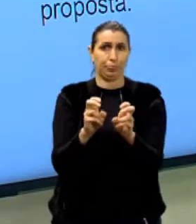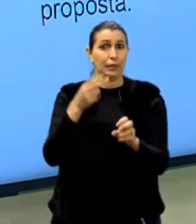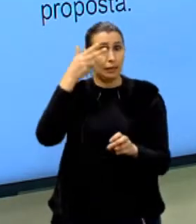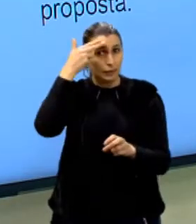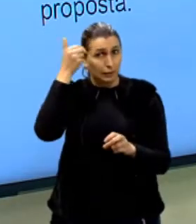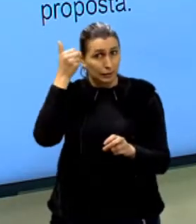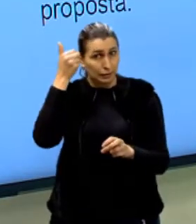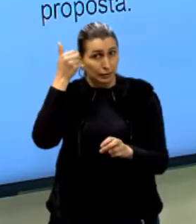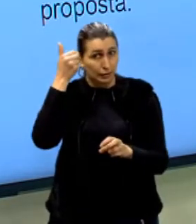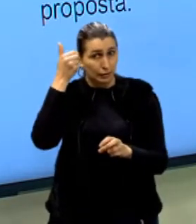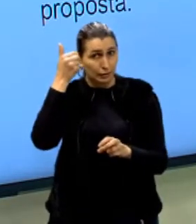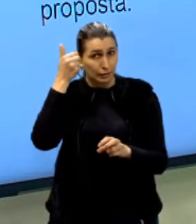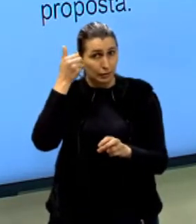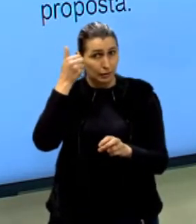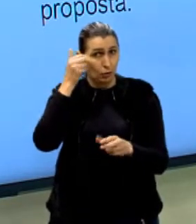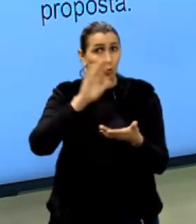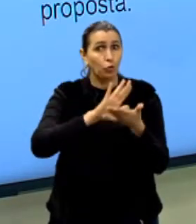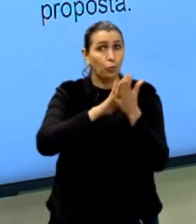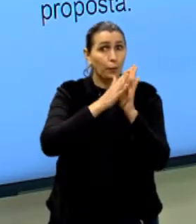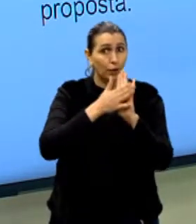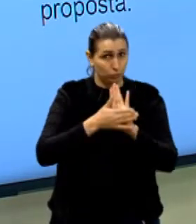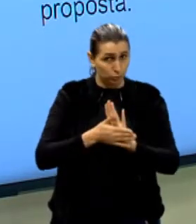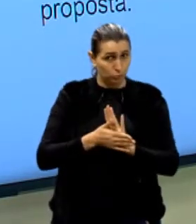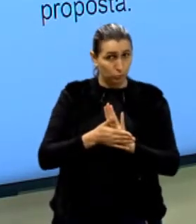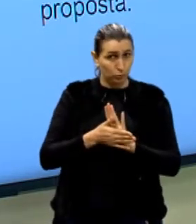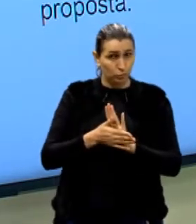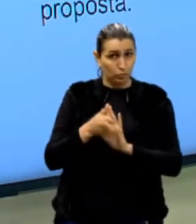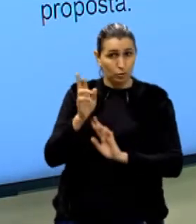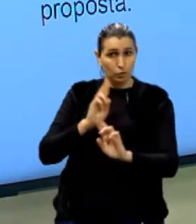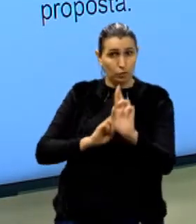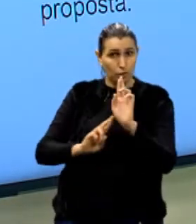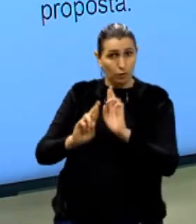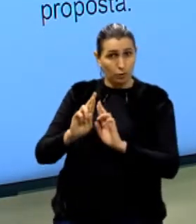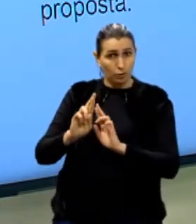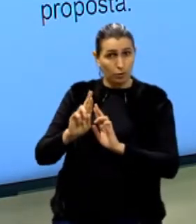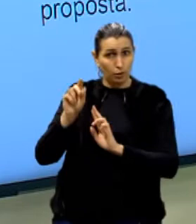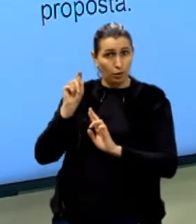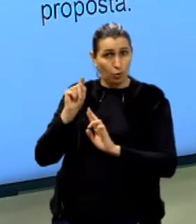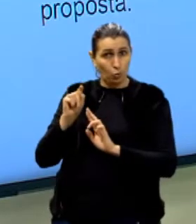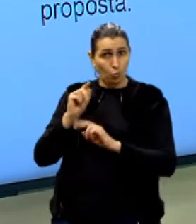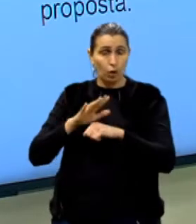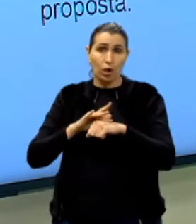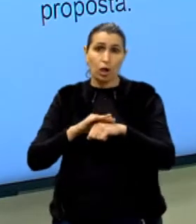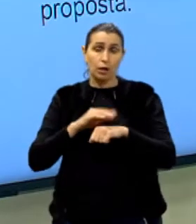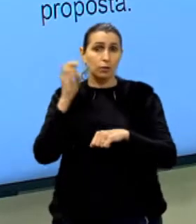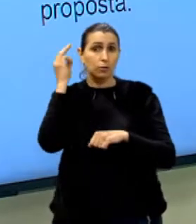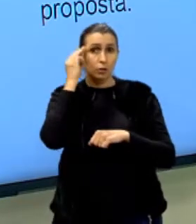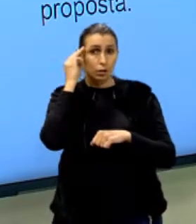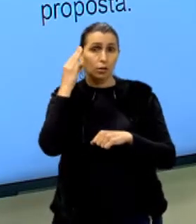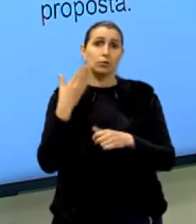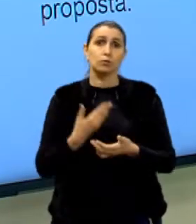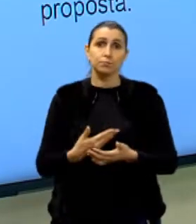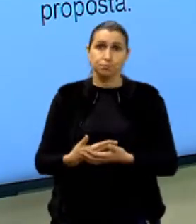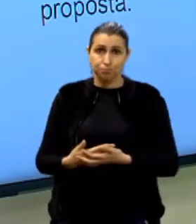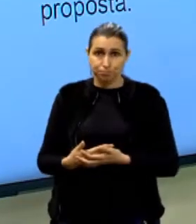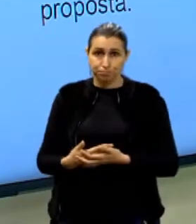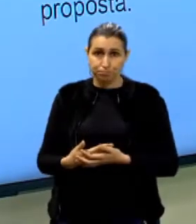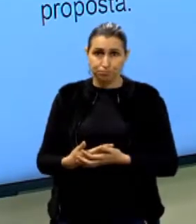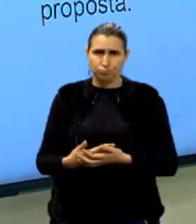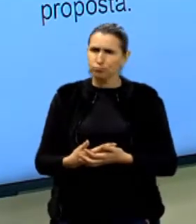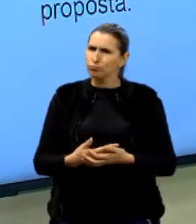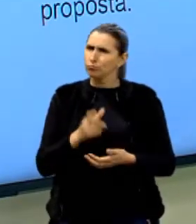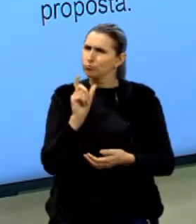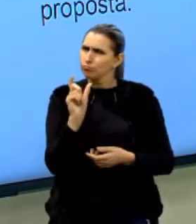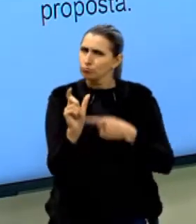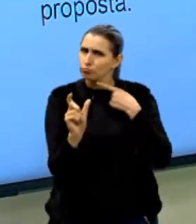estigmas, os preconceitos associados às doenças mentais. Ou seja, é aquela